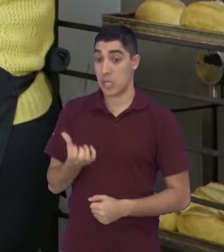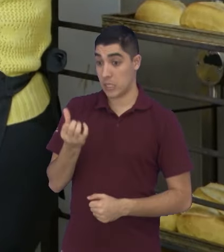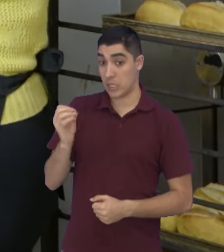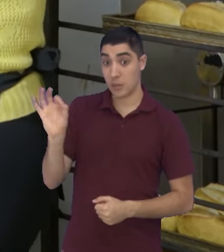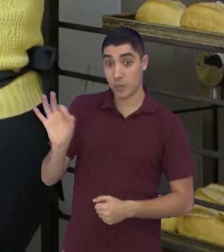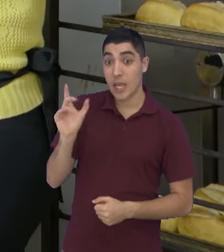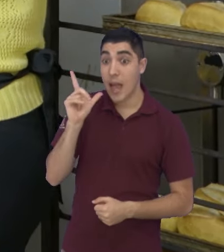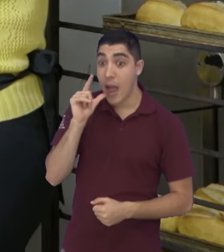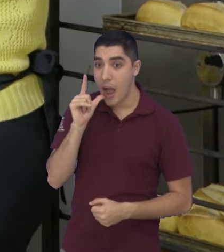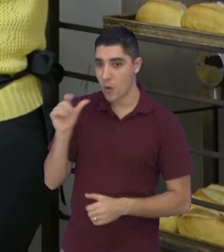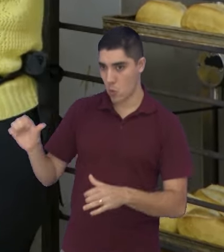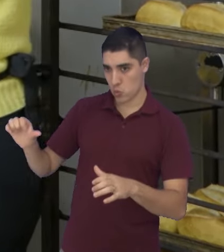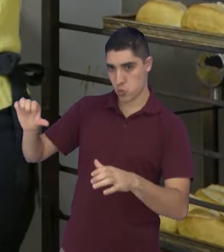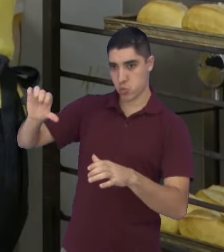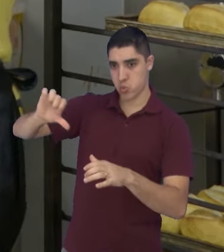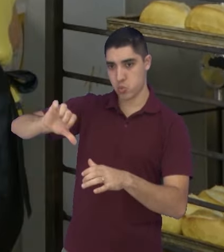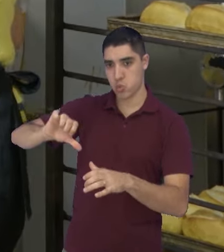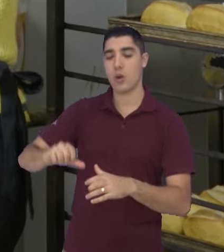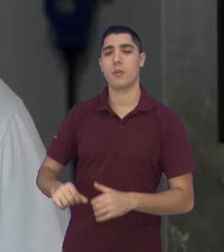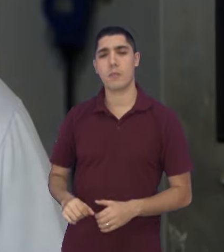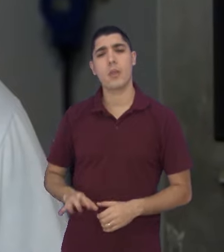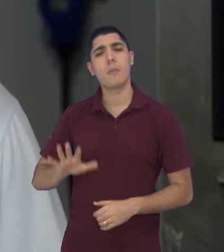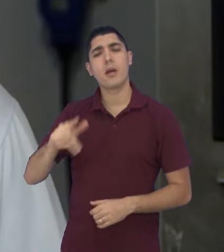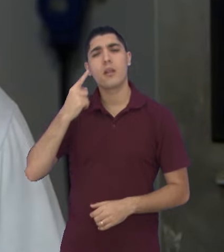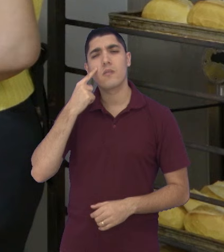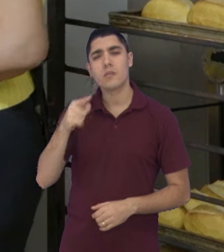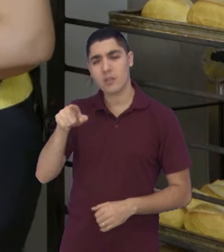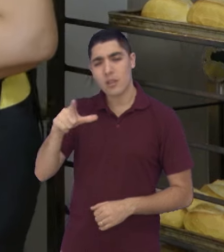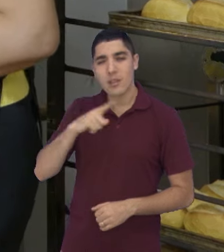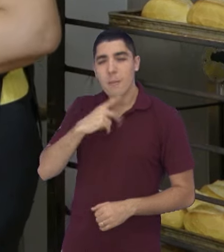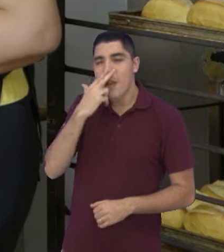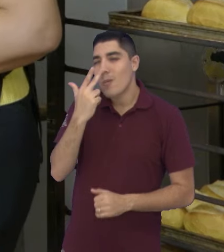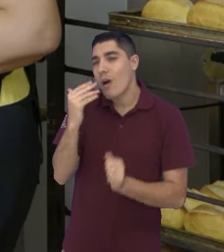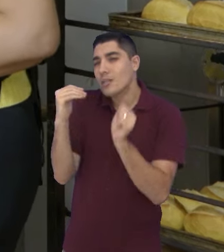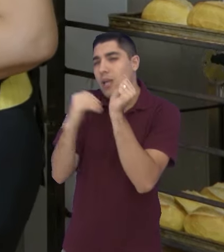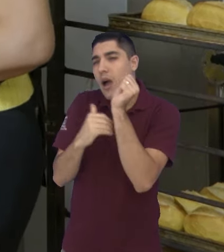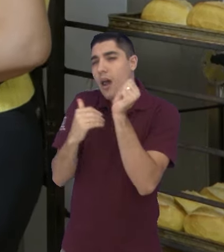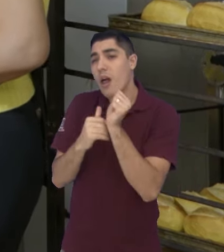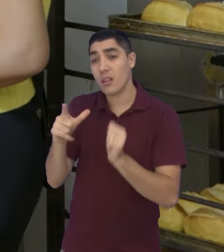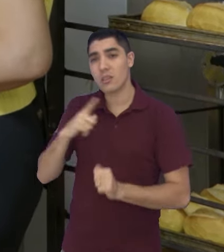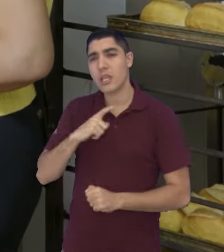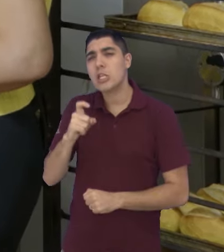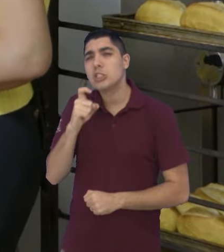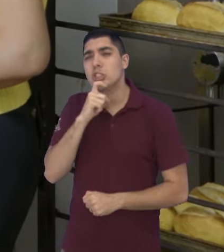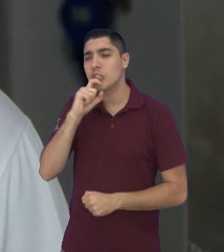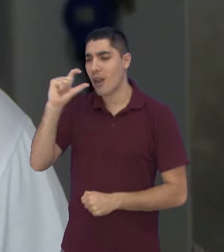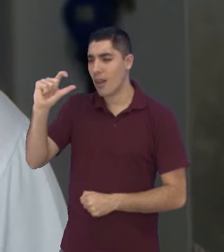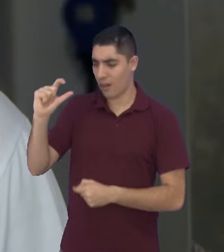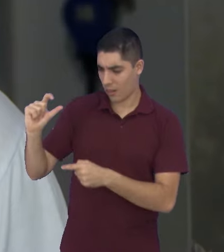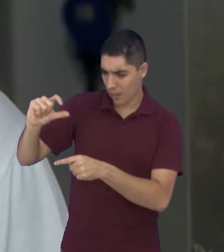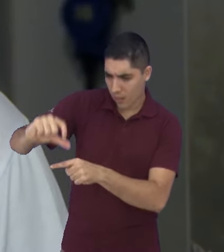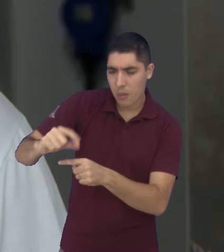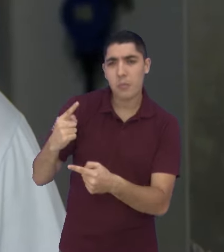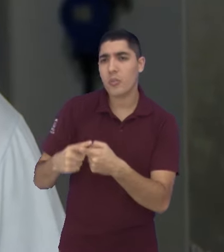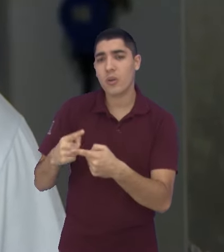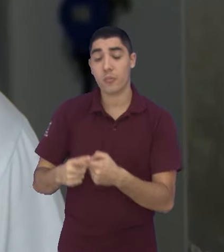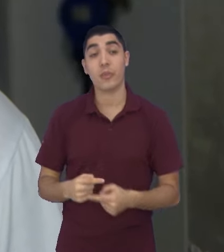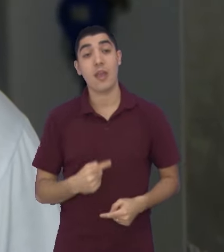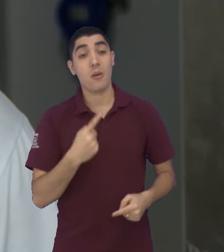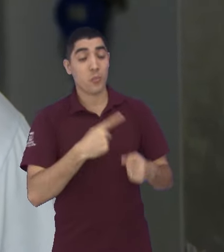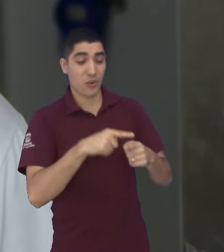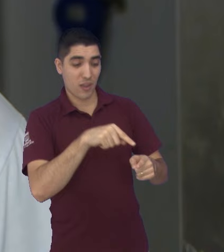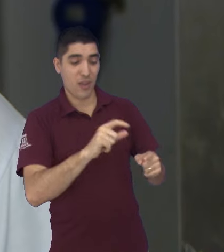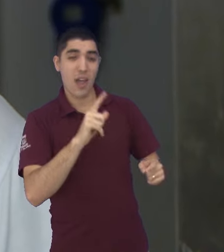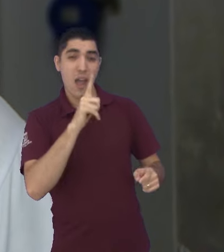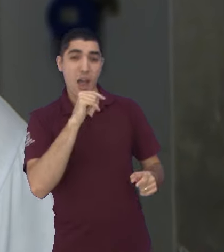de água, eu vou pôr água aqui para a gente bater. Mas eu vi que você tem um segredinho, ele coloca gelo na água, por quê? Sim, porque a amaceira, ela vai demorar um pouco